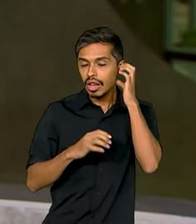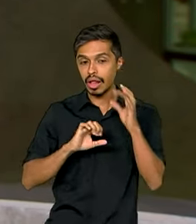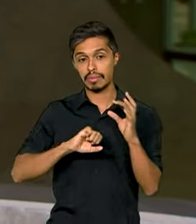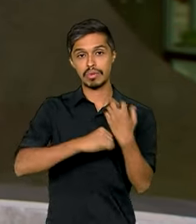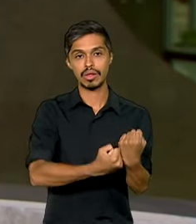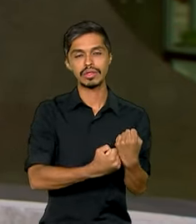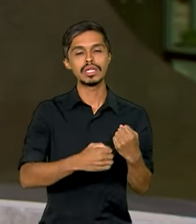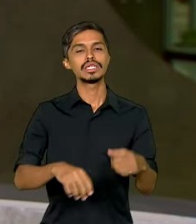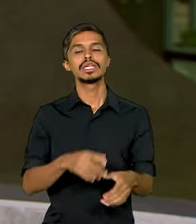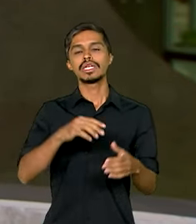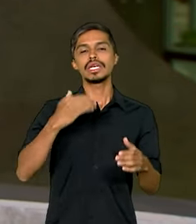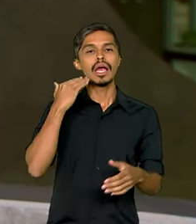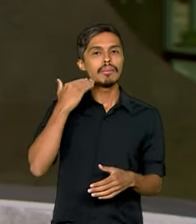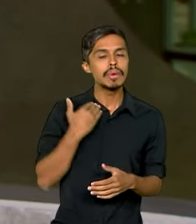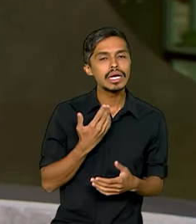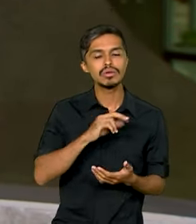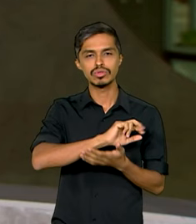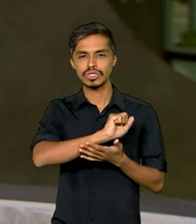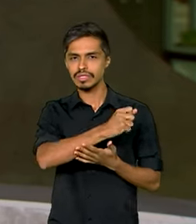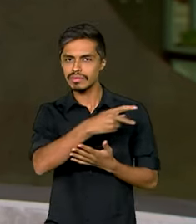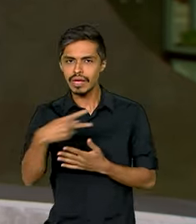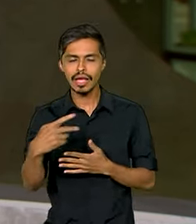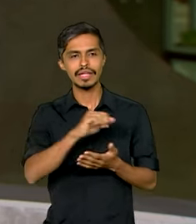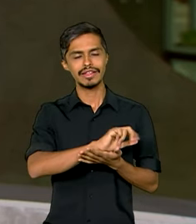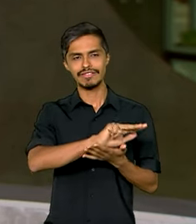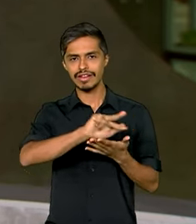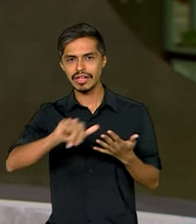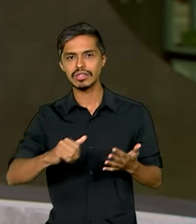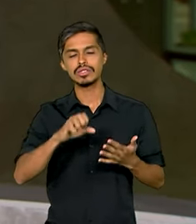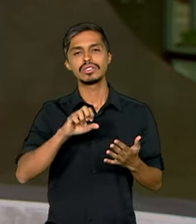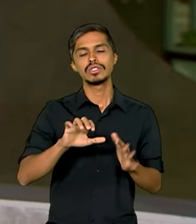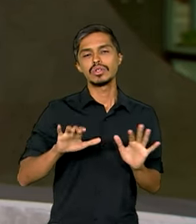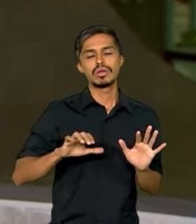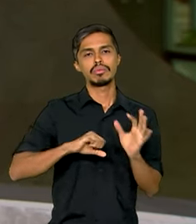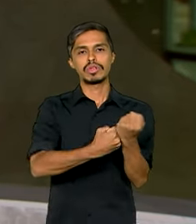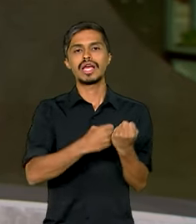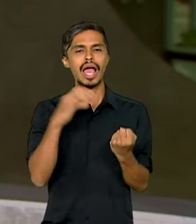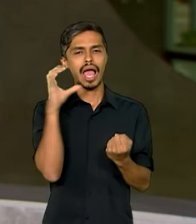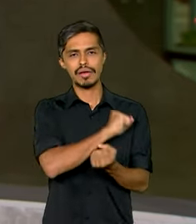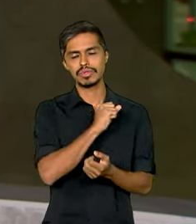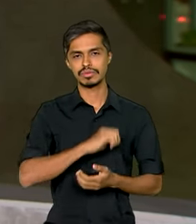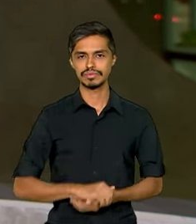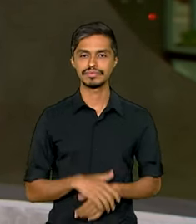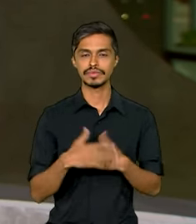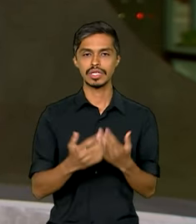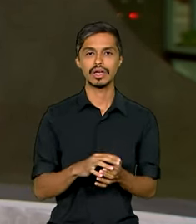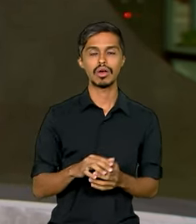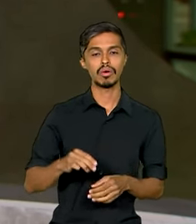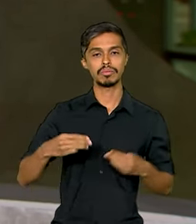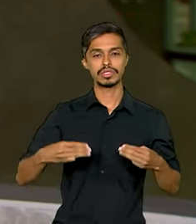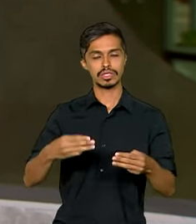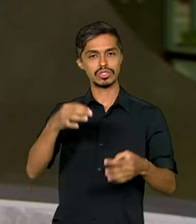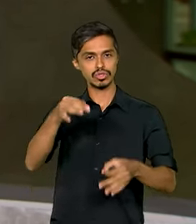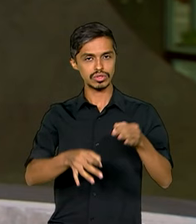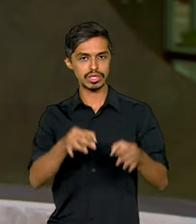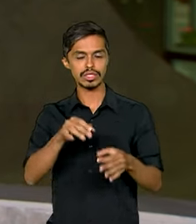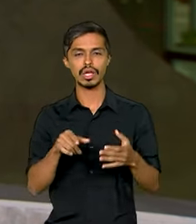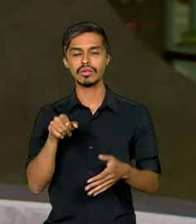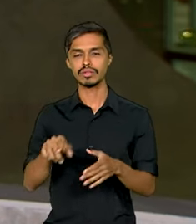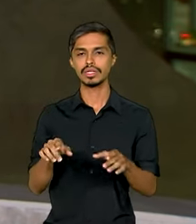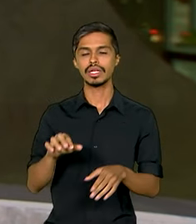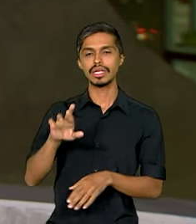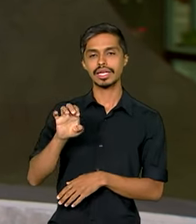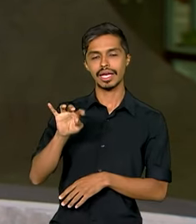contas bancárias e aplicativos em poucos minutos. O secretário-executivo do Ministério da Justiça e Segurança Pública,